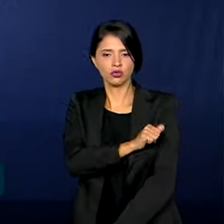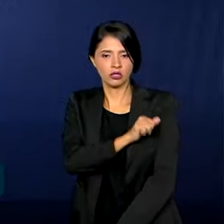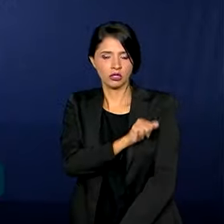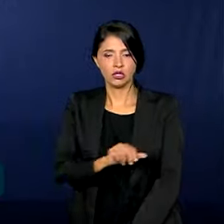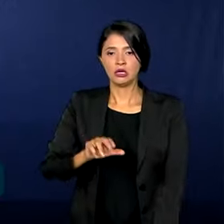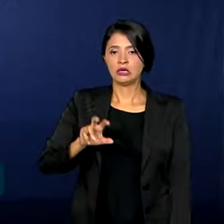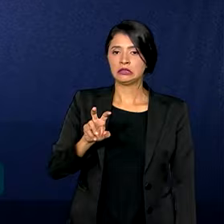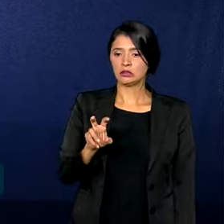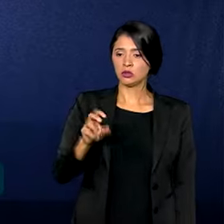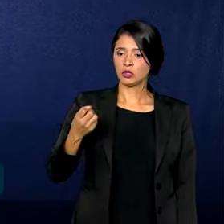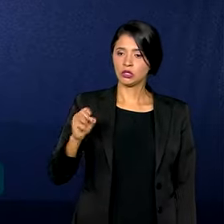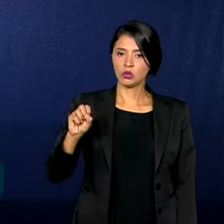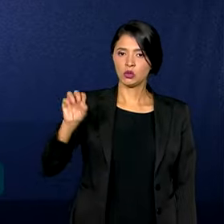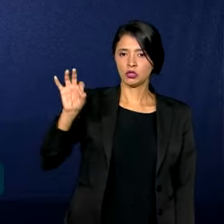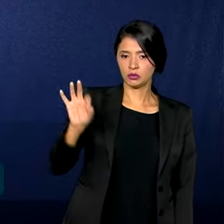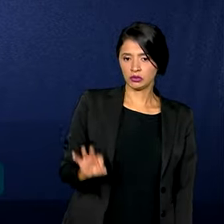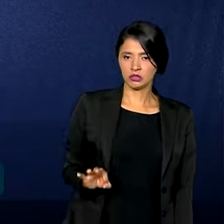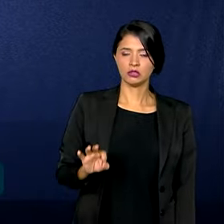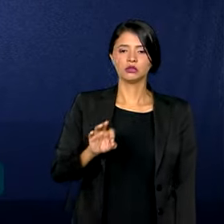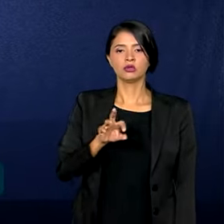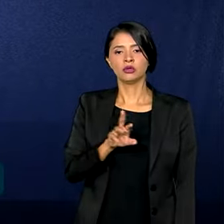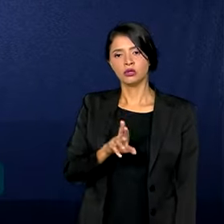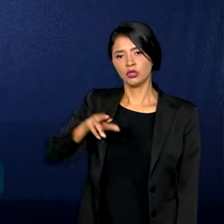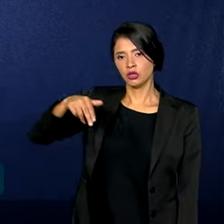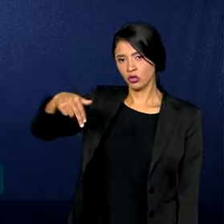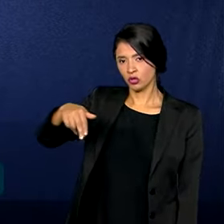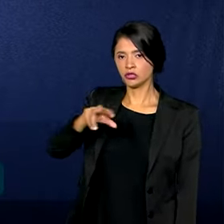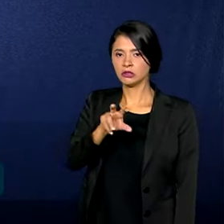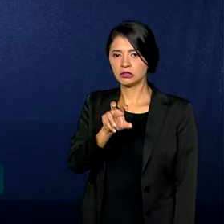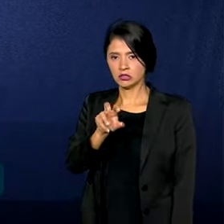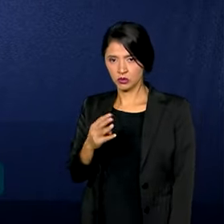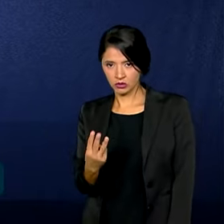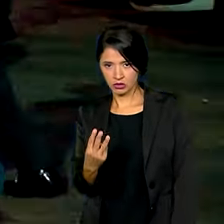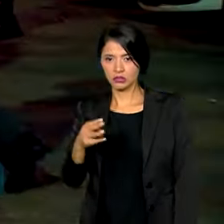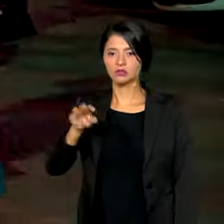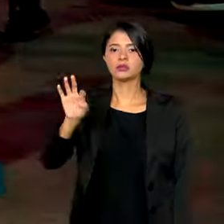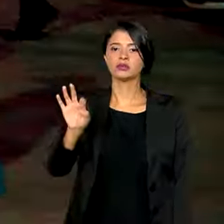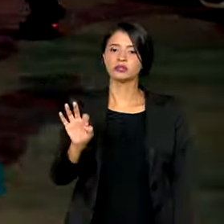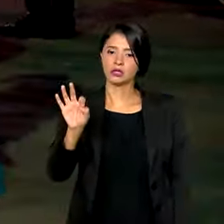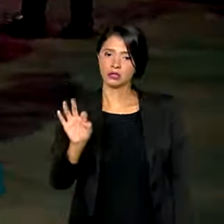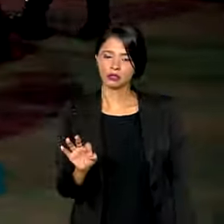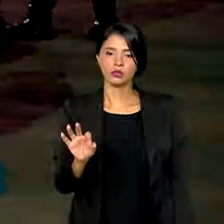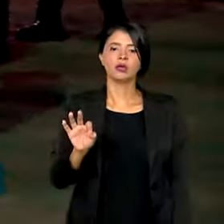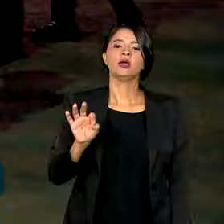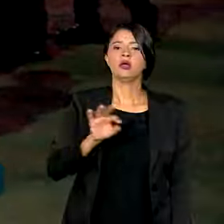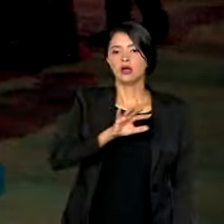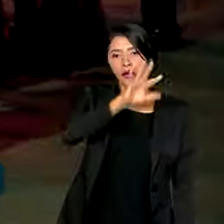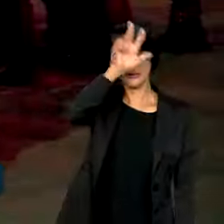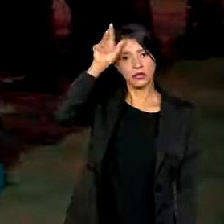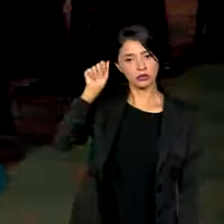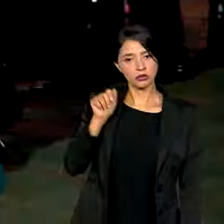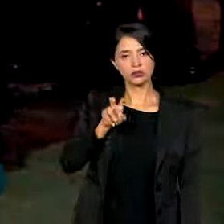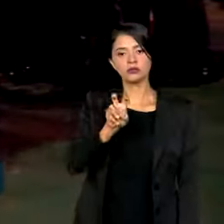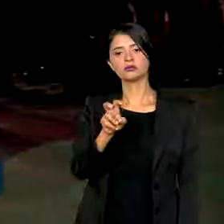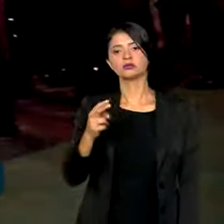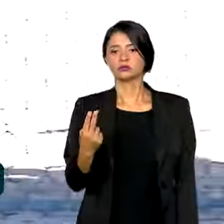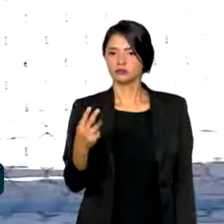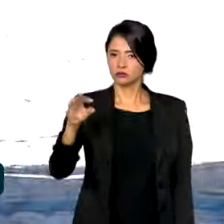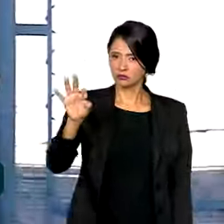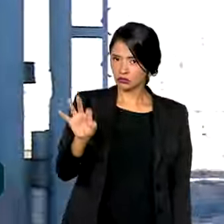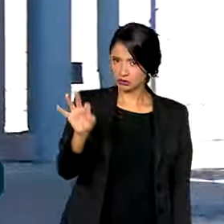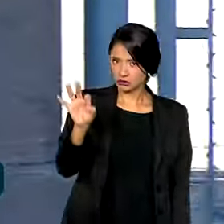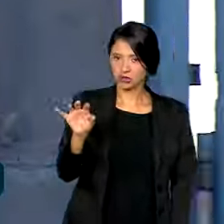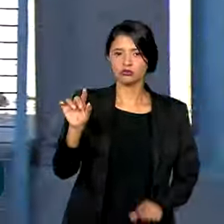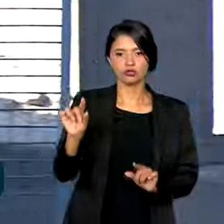58%, no Rio Grande do Norte, 53% e no Amazonas, 52%.